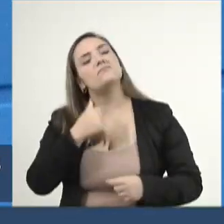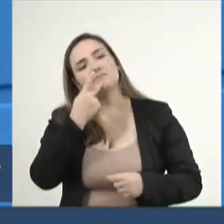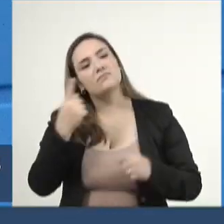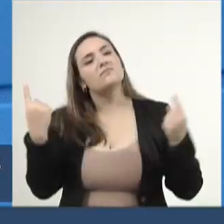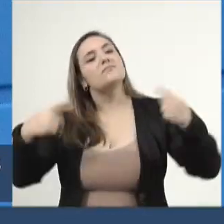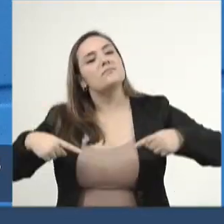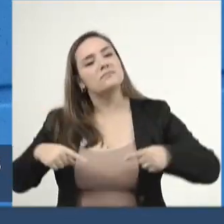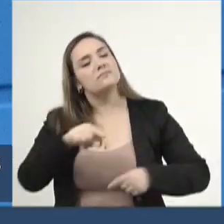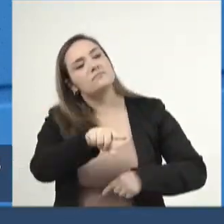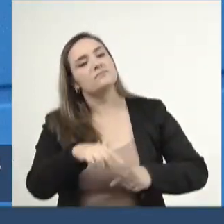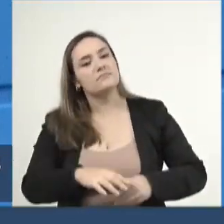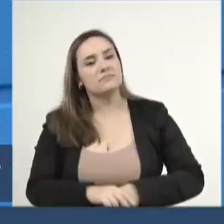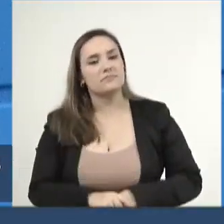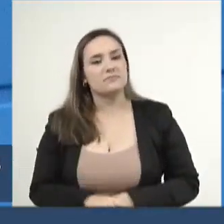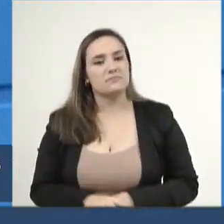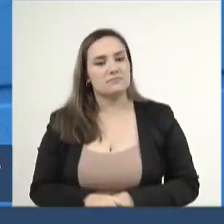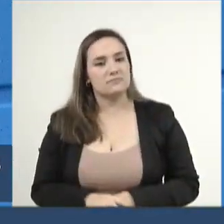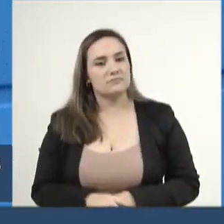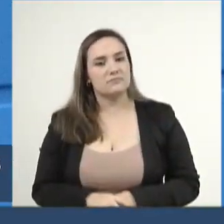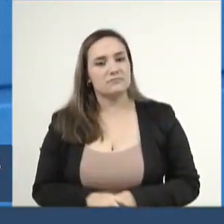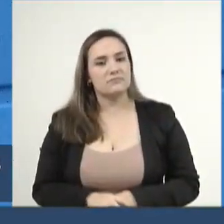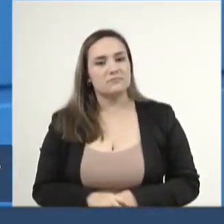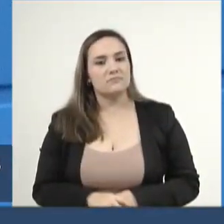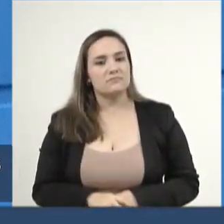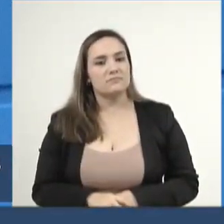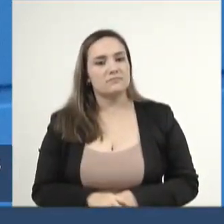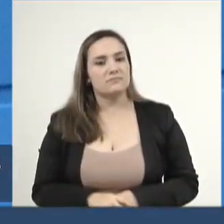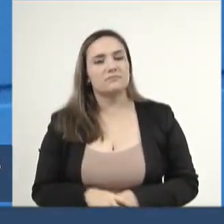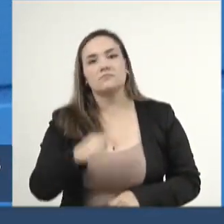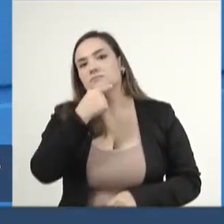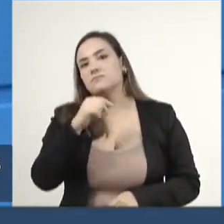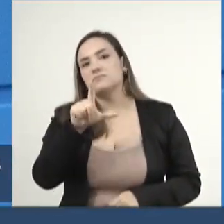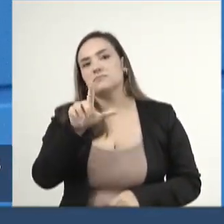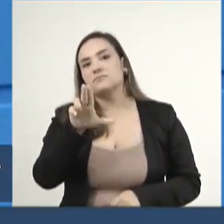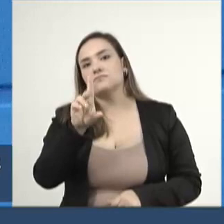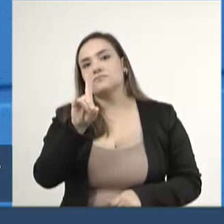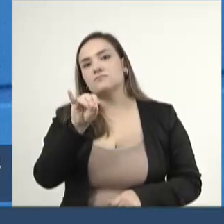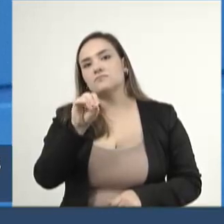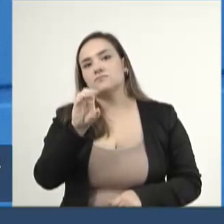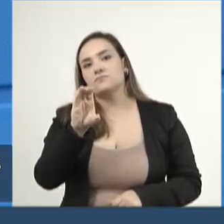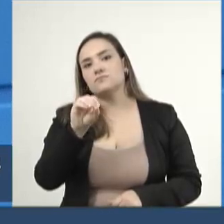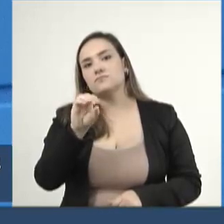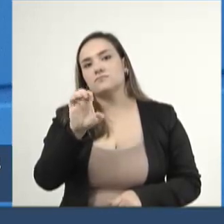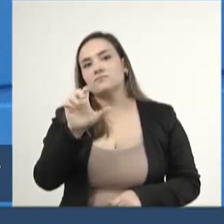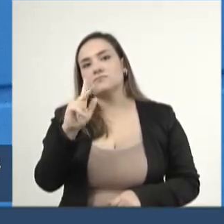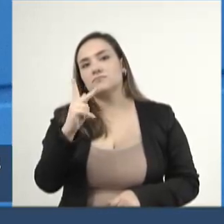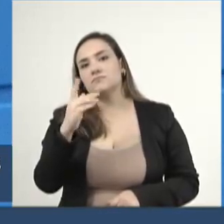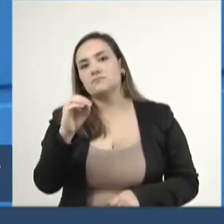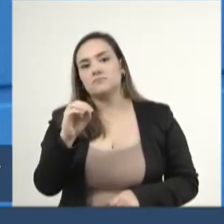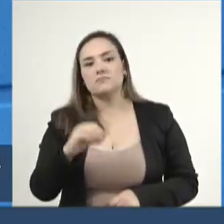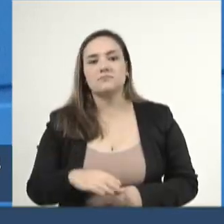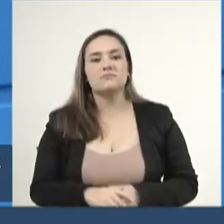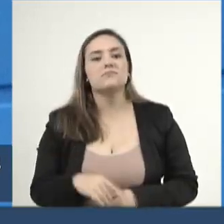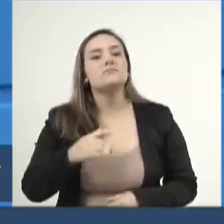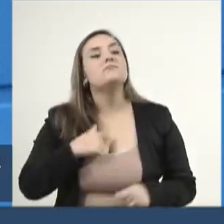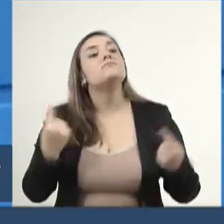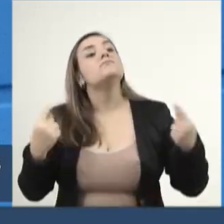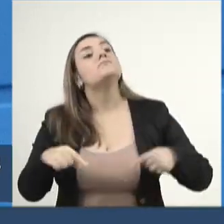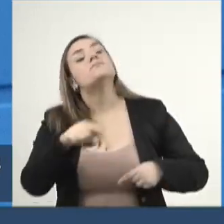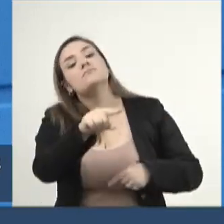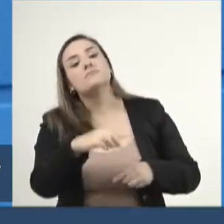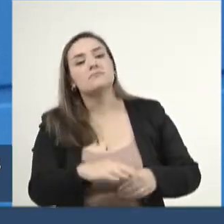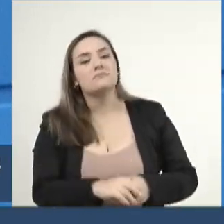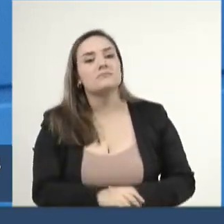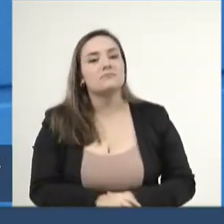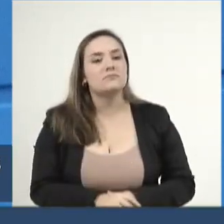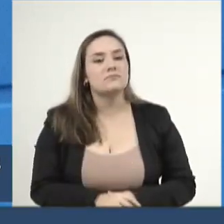na época ao nosso querido, saudoso, Lúdio Coelho. Falei, chama o seu Lúdio Coelho aqui, eu desafio ele, mostrou o